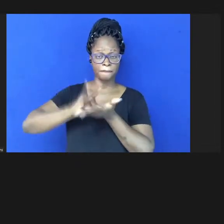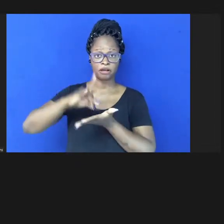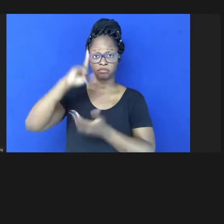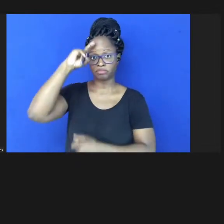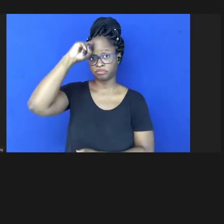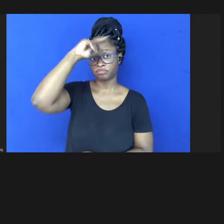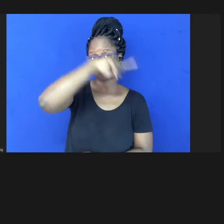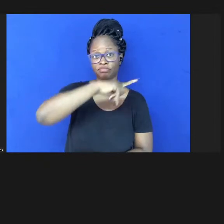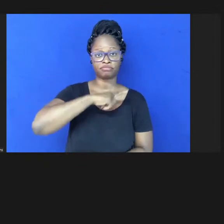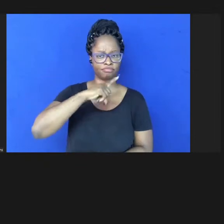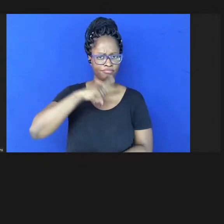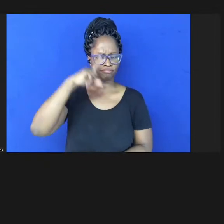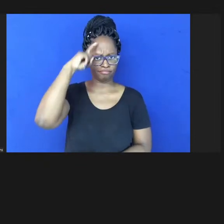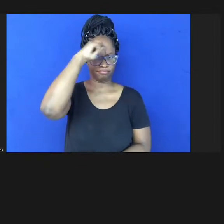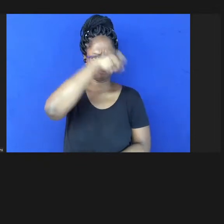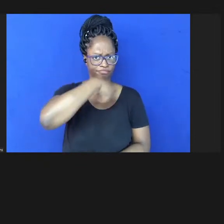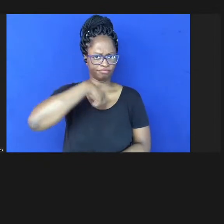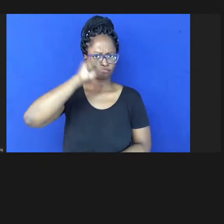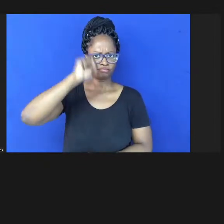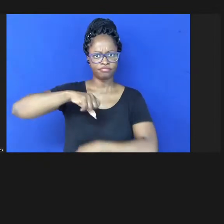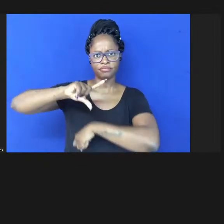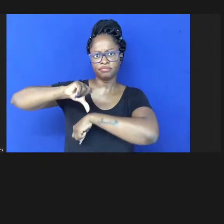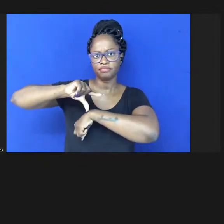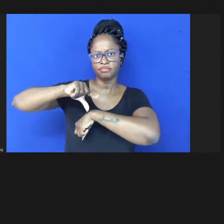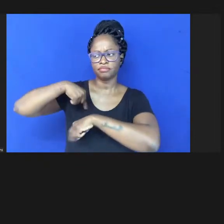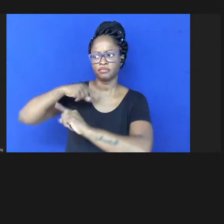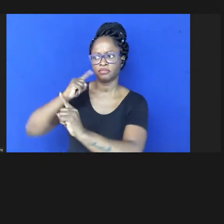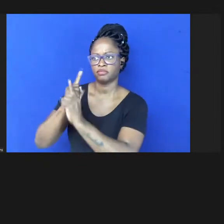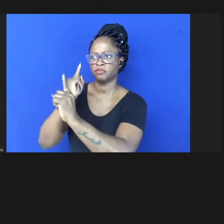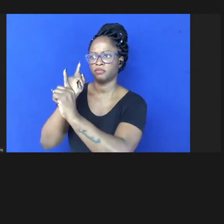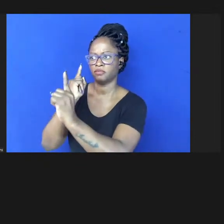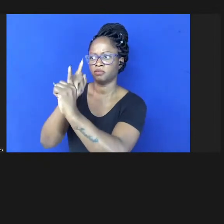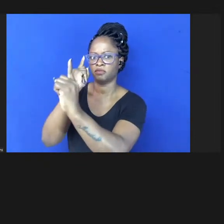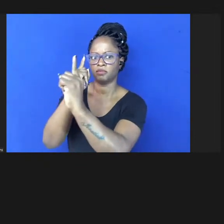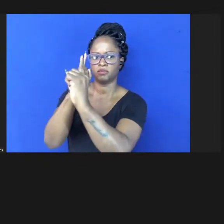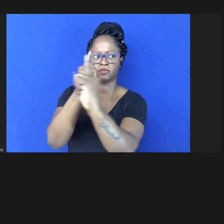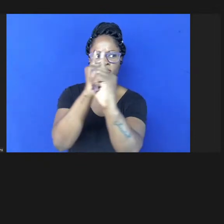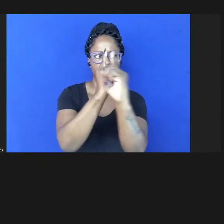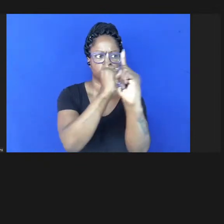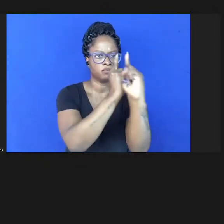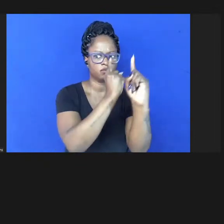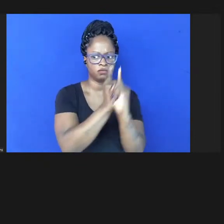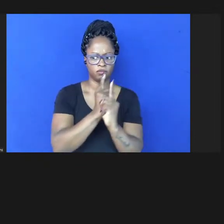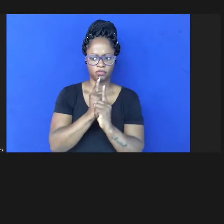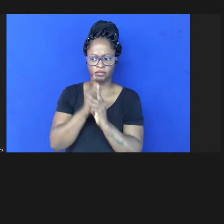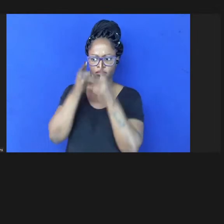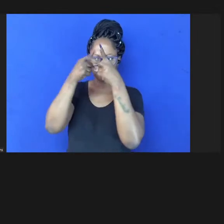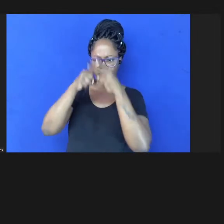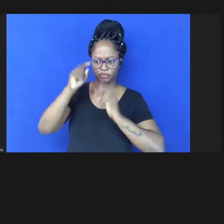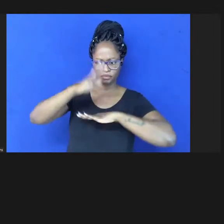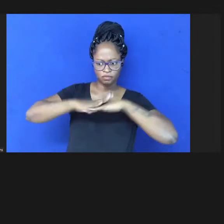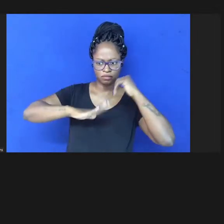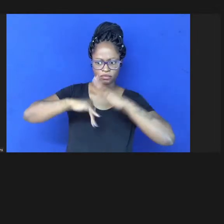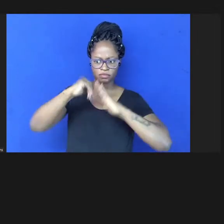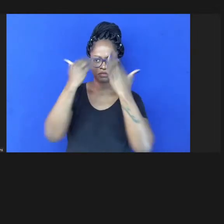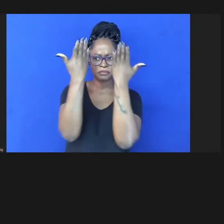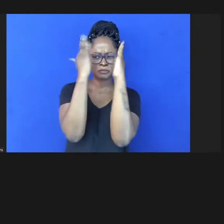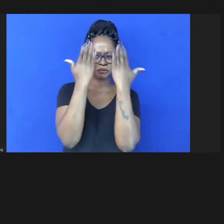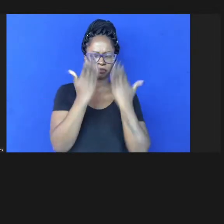na hora de encontrar esses críticos esses revisores esses analistas